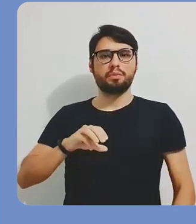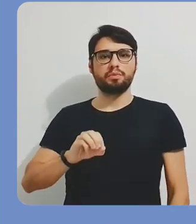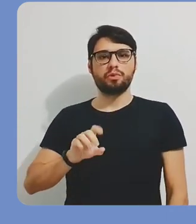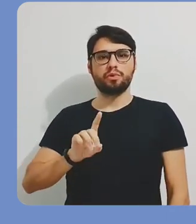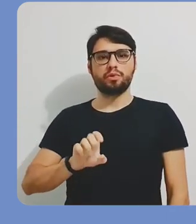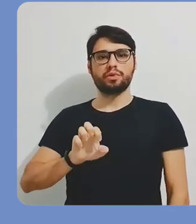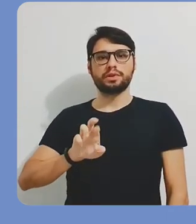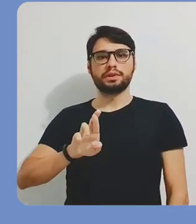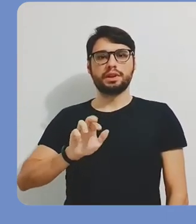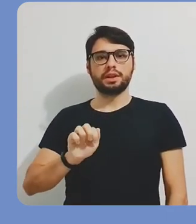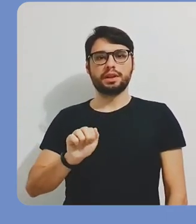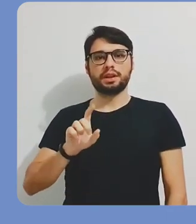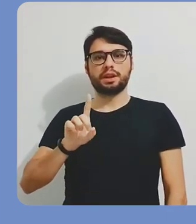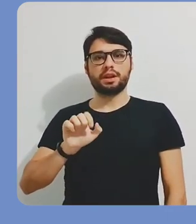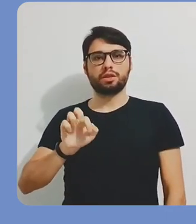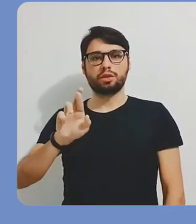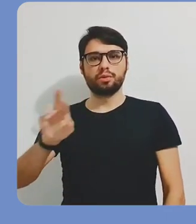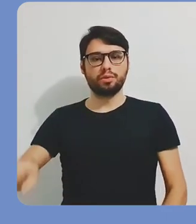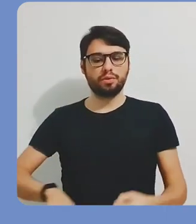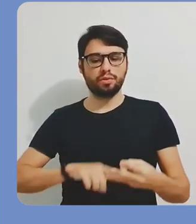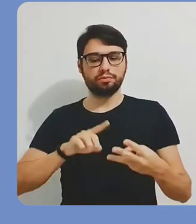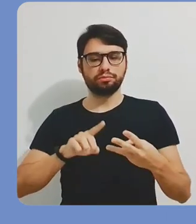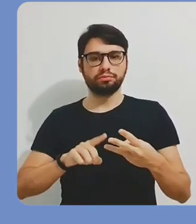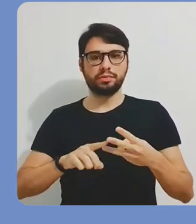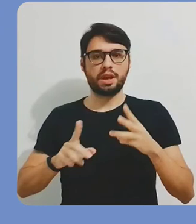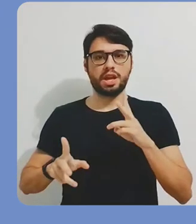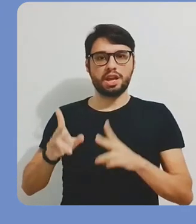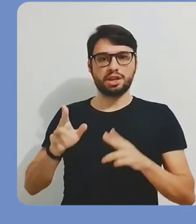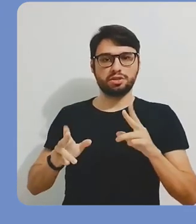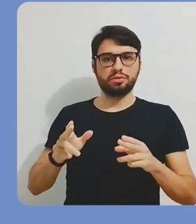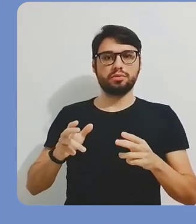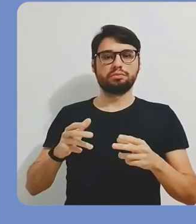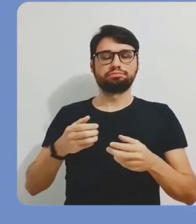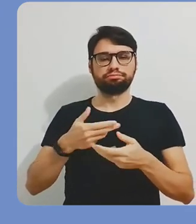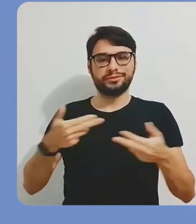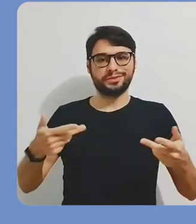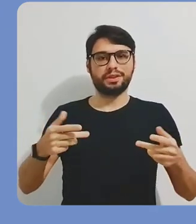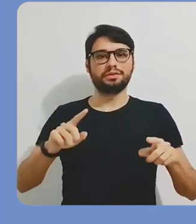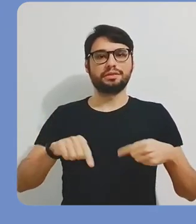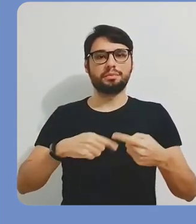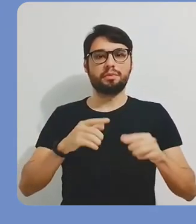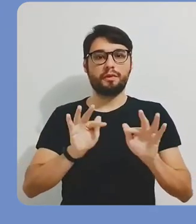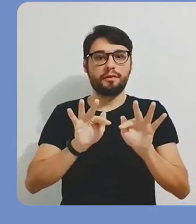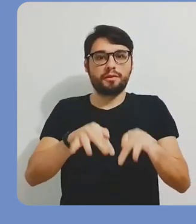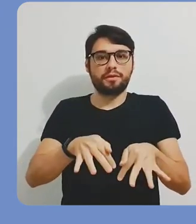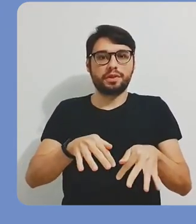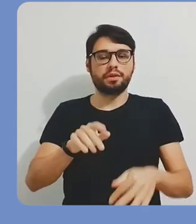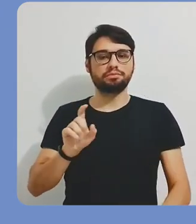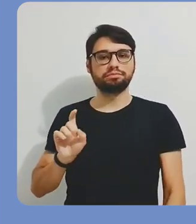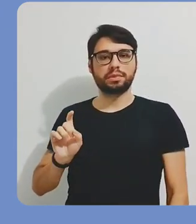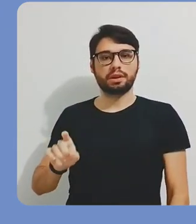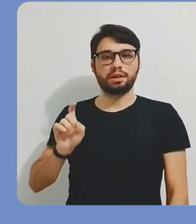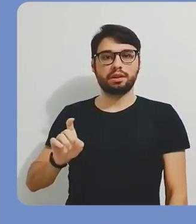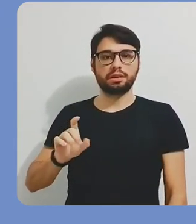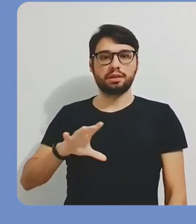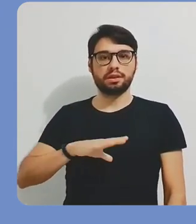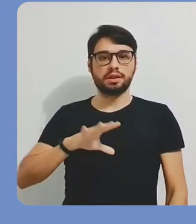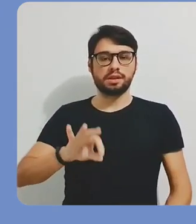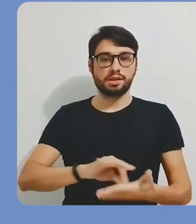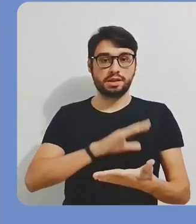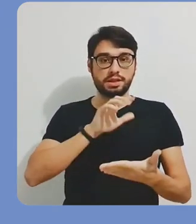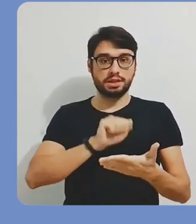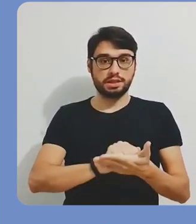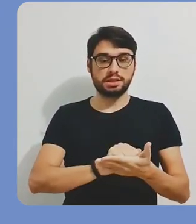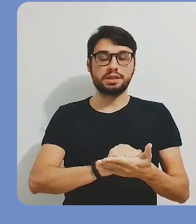você pode atribuir o papel para esse grupo. Então, aqui a gente tem algumas opções de papel, como estudante, moderador e